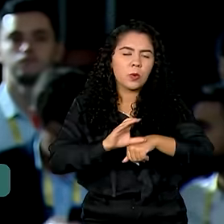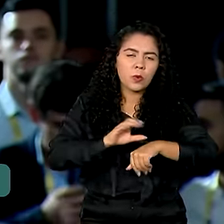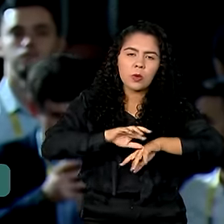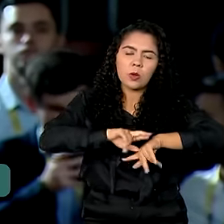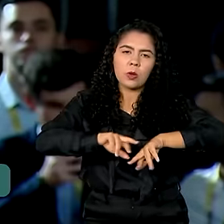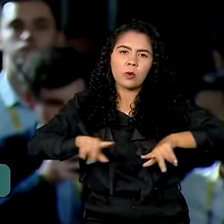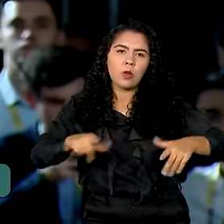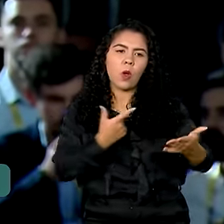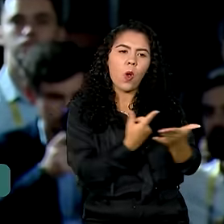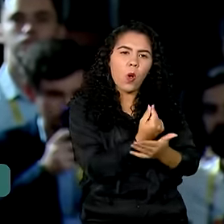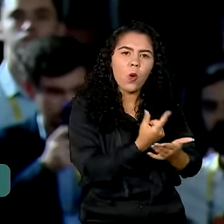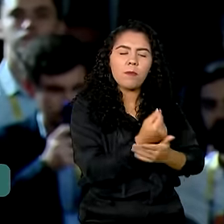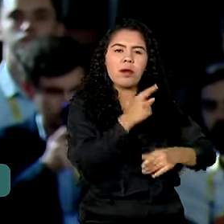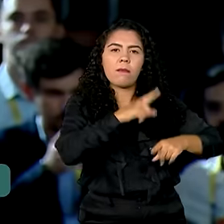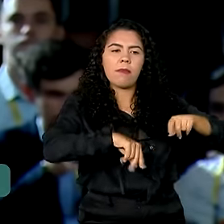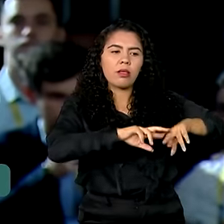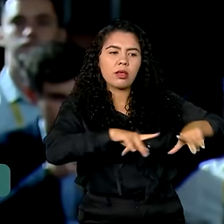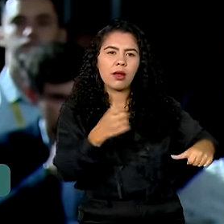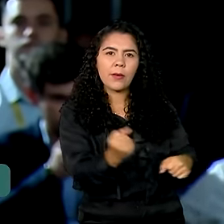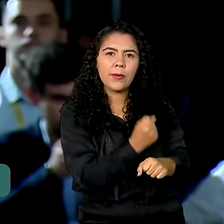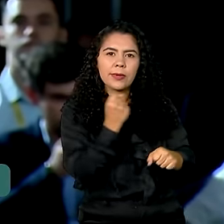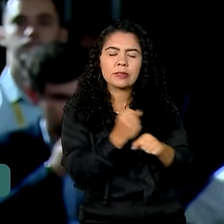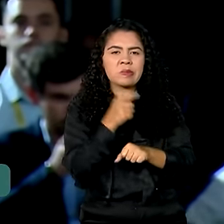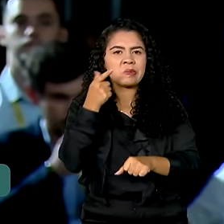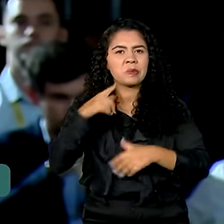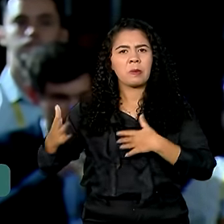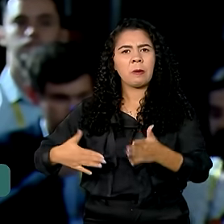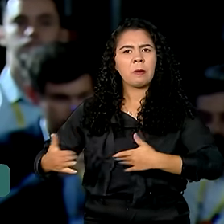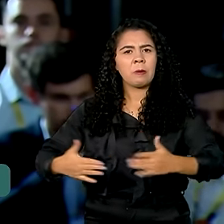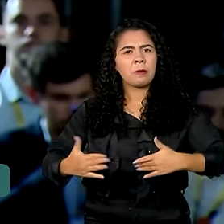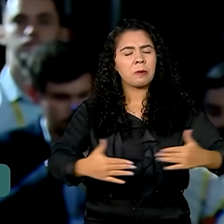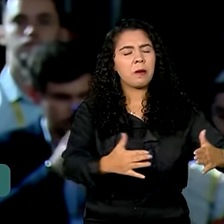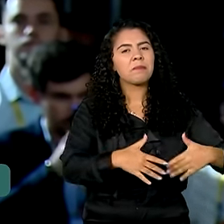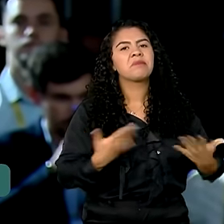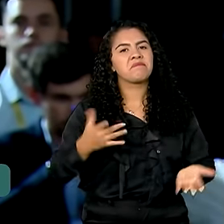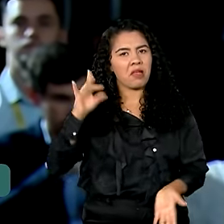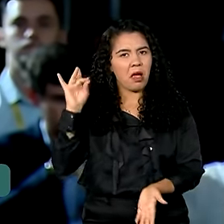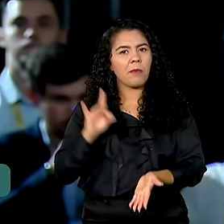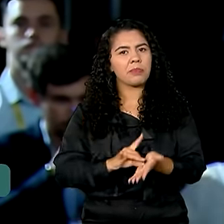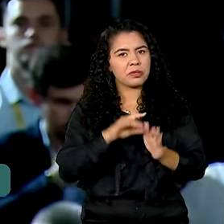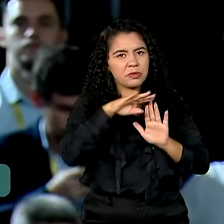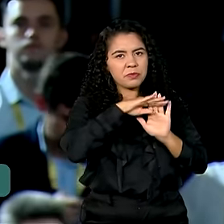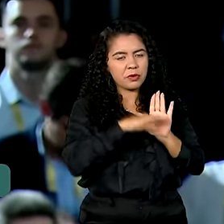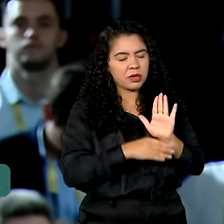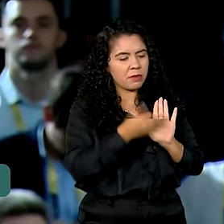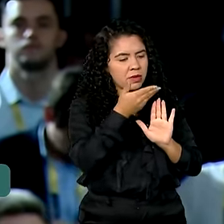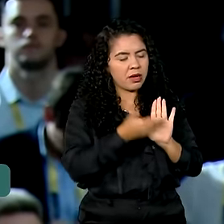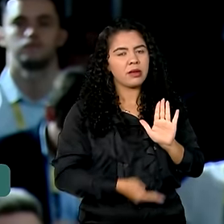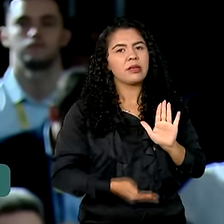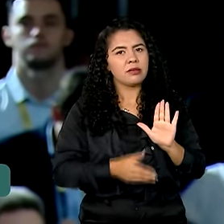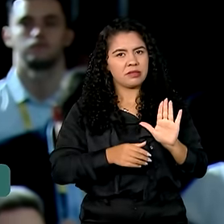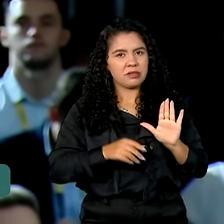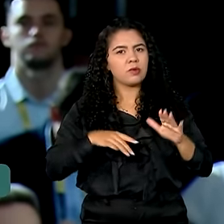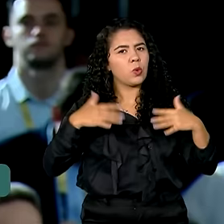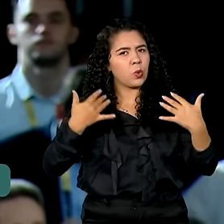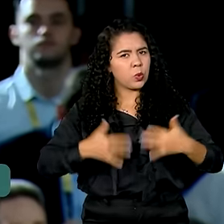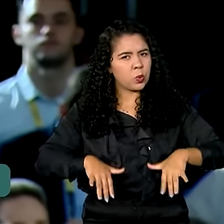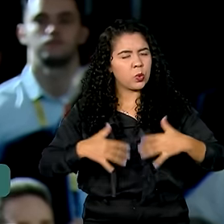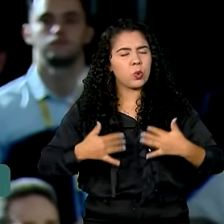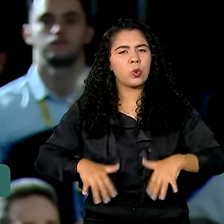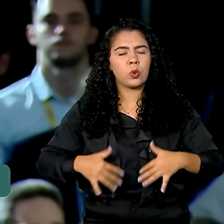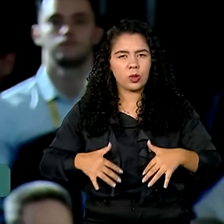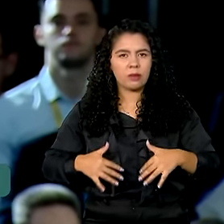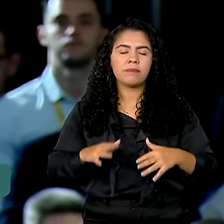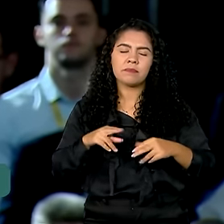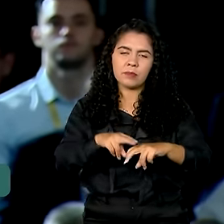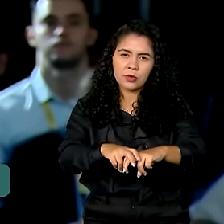muito material de construção, né, turma? Então, realmente, Minha Casa Minha Vida fez a diferença e isso